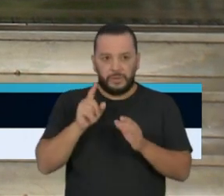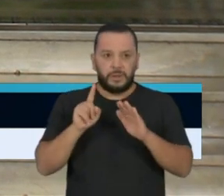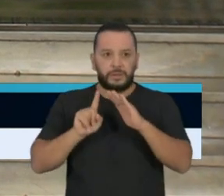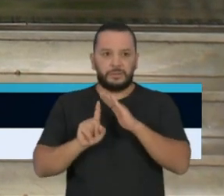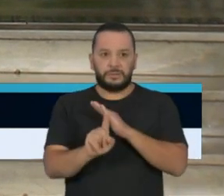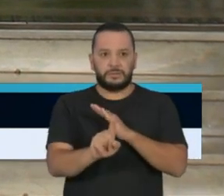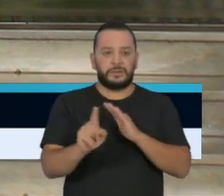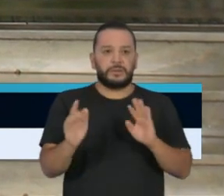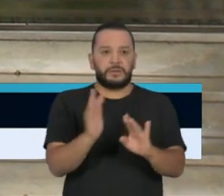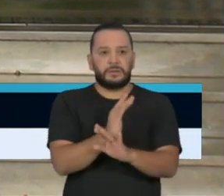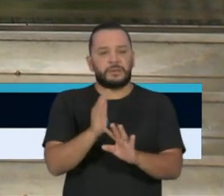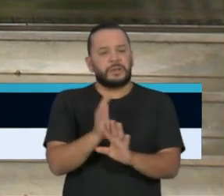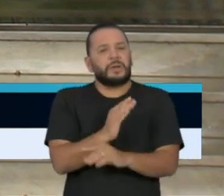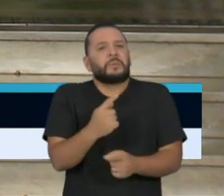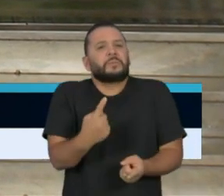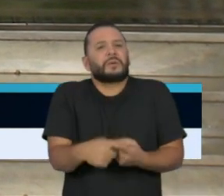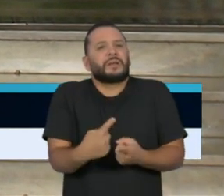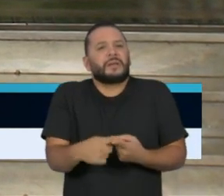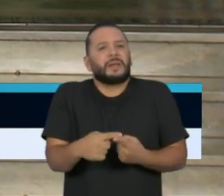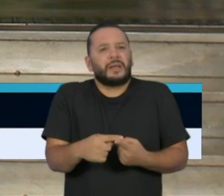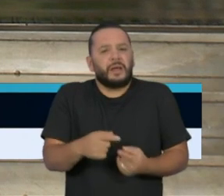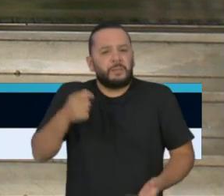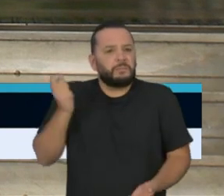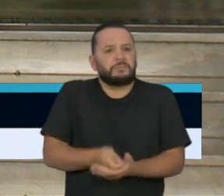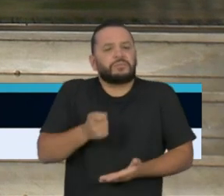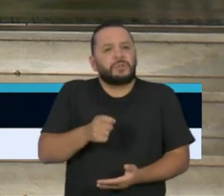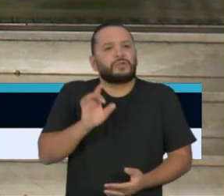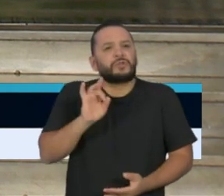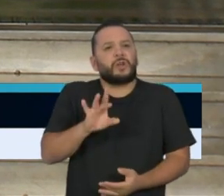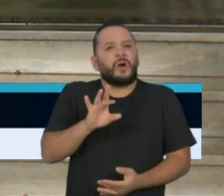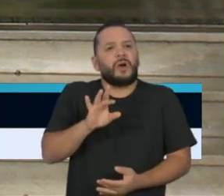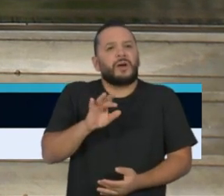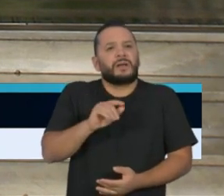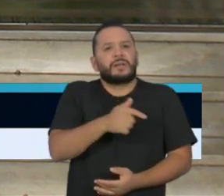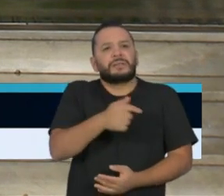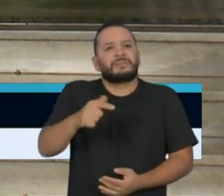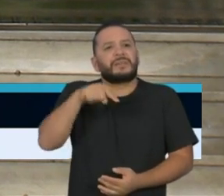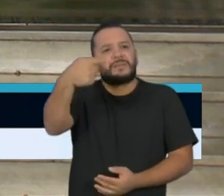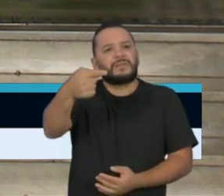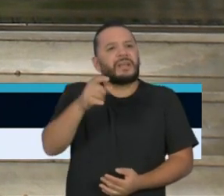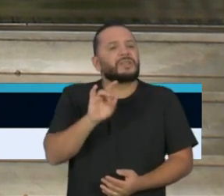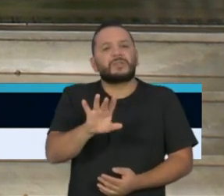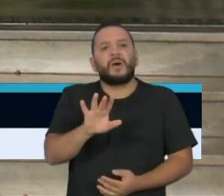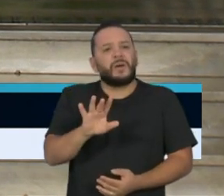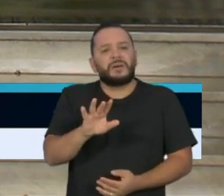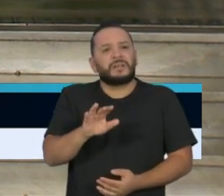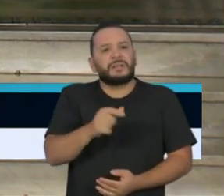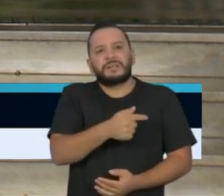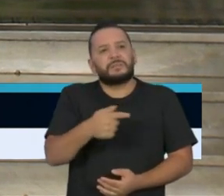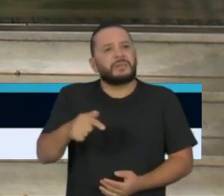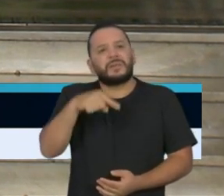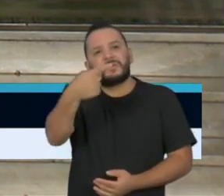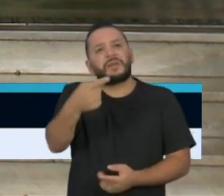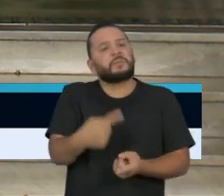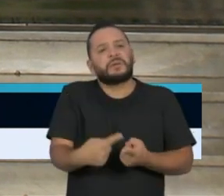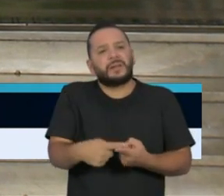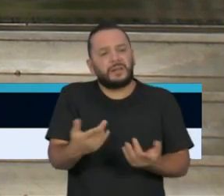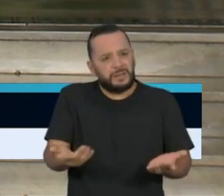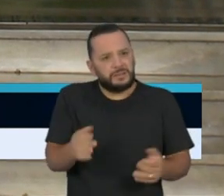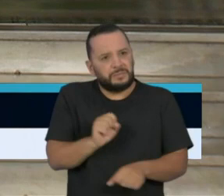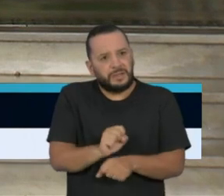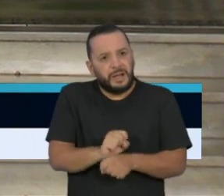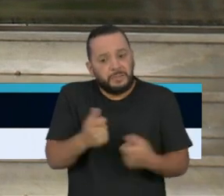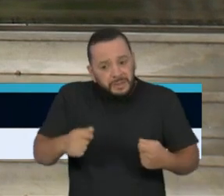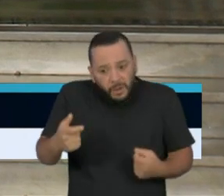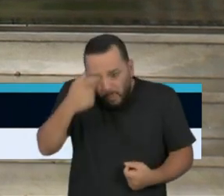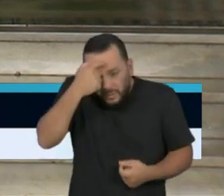podem ser anunciadas só na semana que vem e não antes, já que os apelos por conscientização